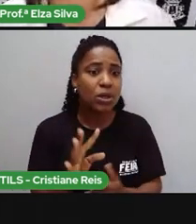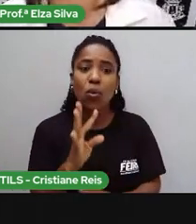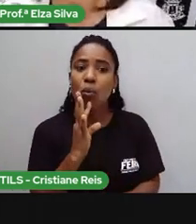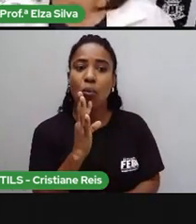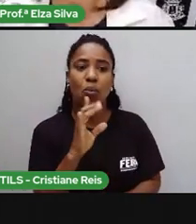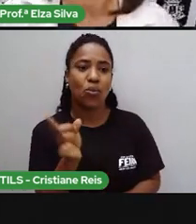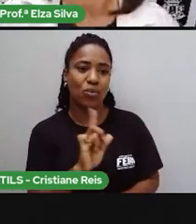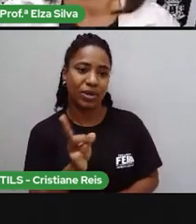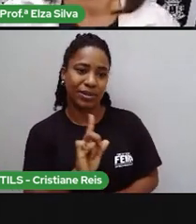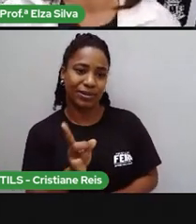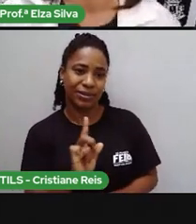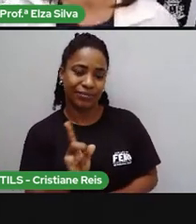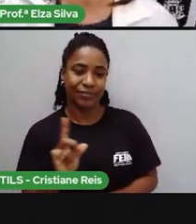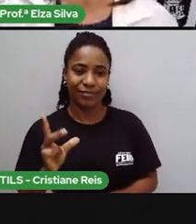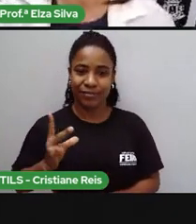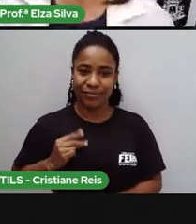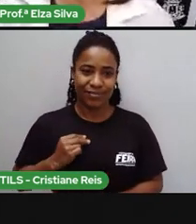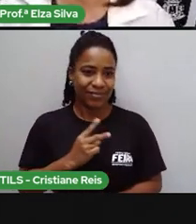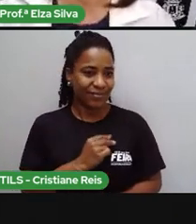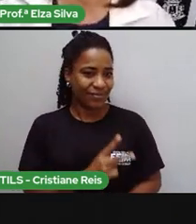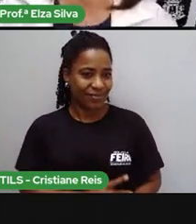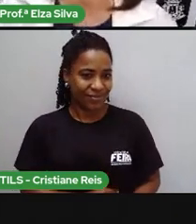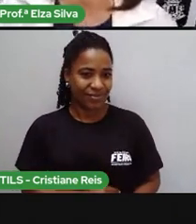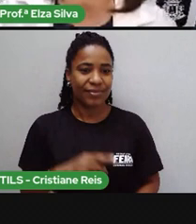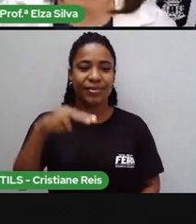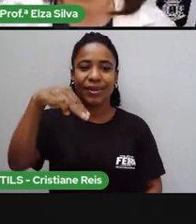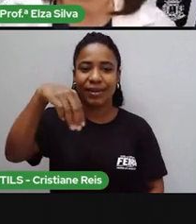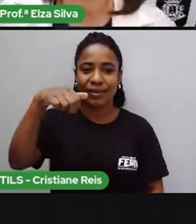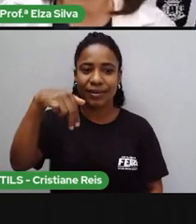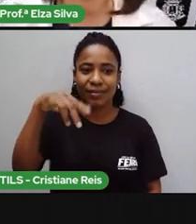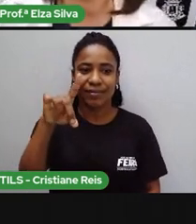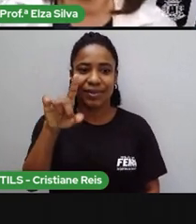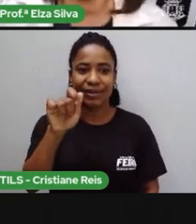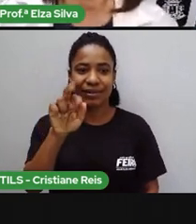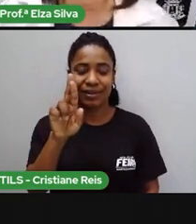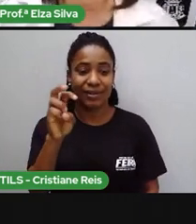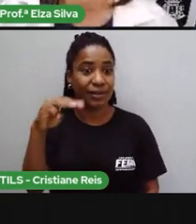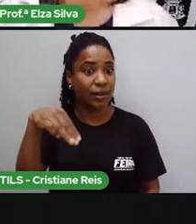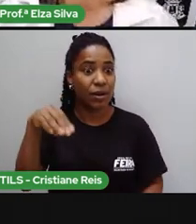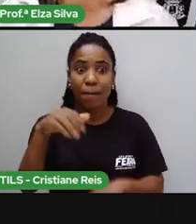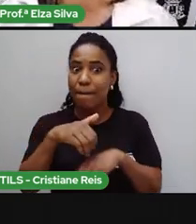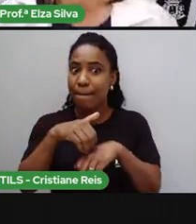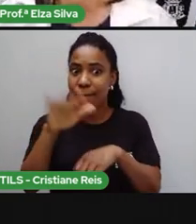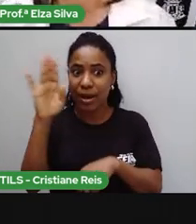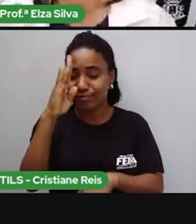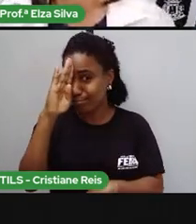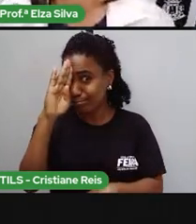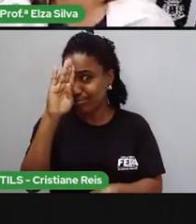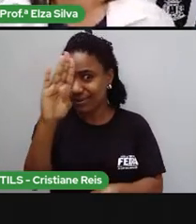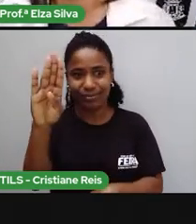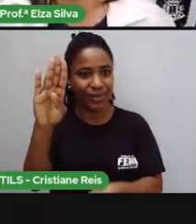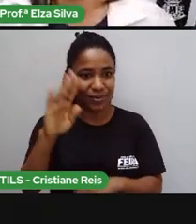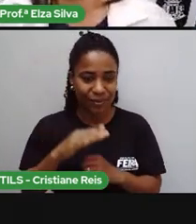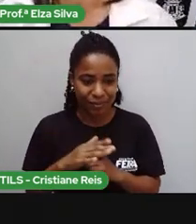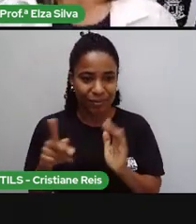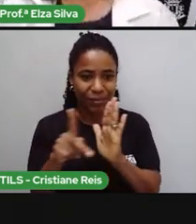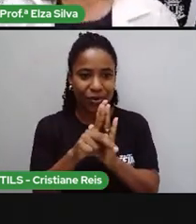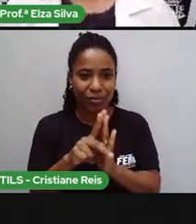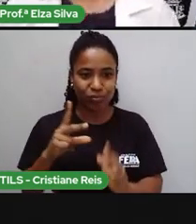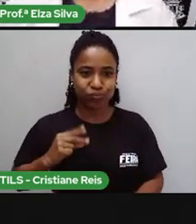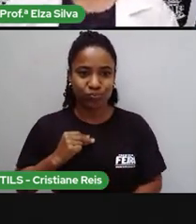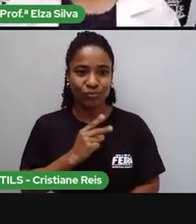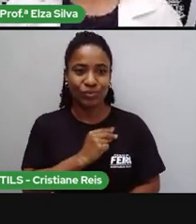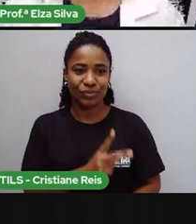O mandarim é o idioma mais falado no mundo. A língua do povo chinês. Há